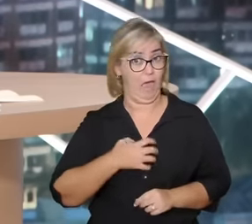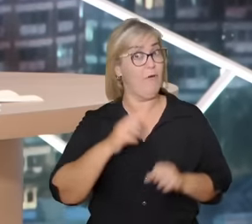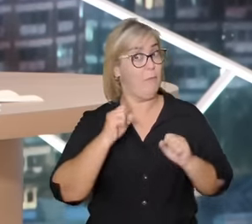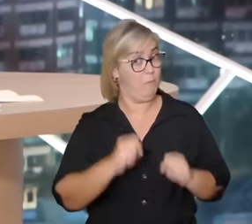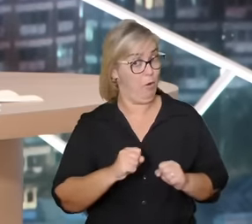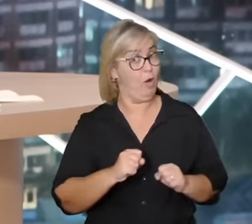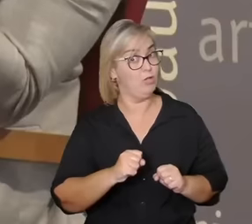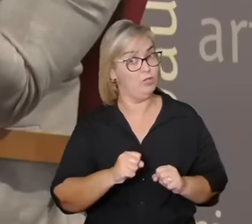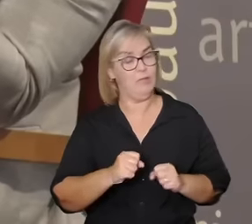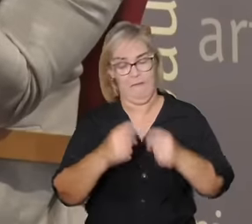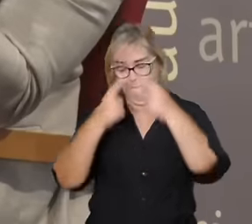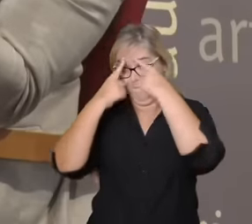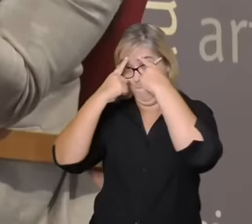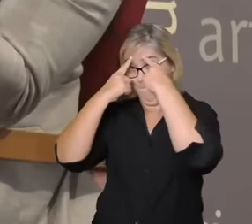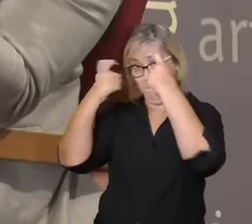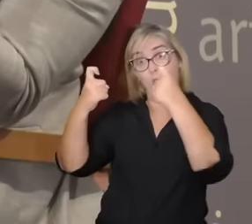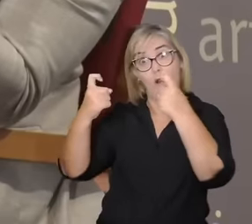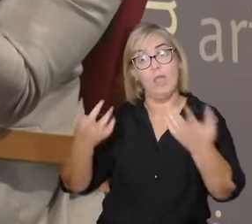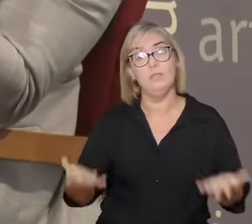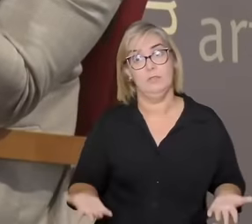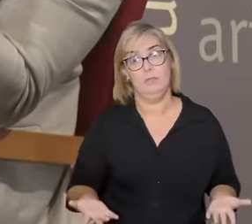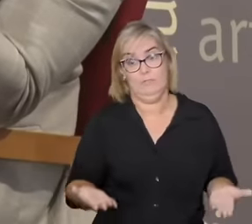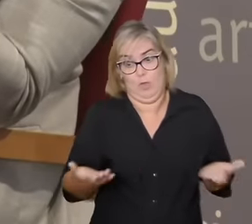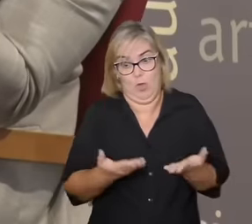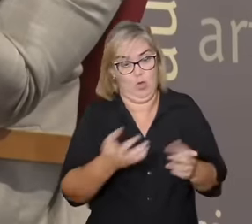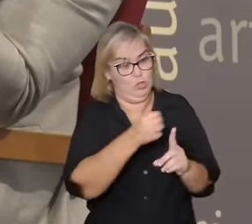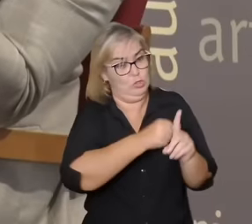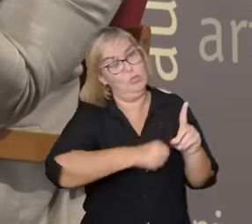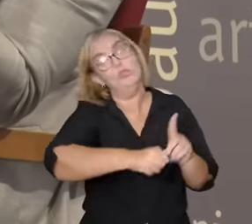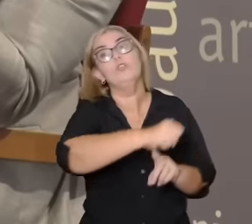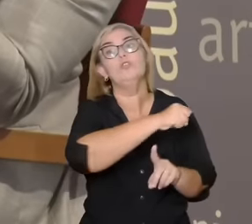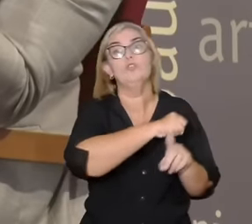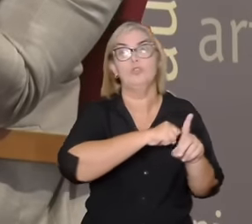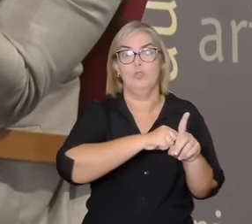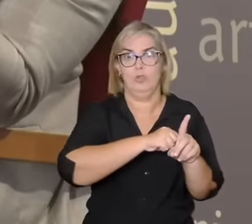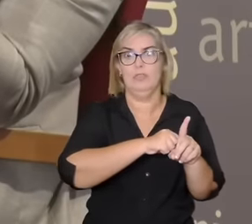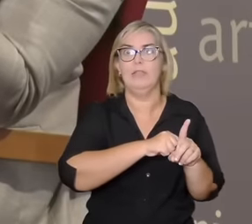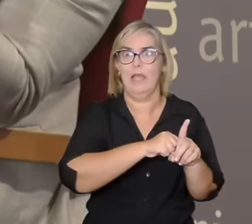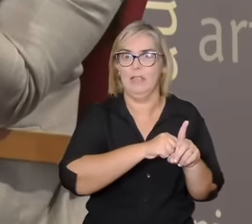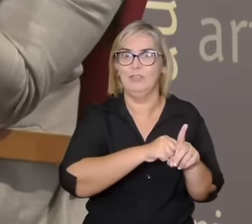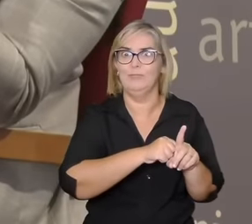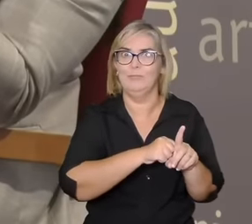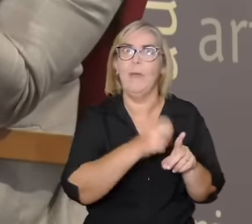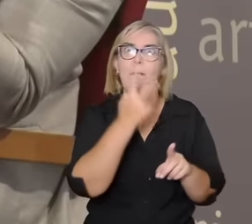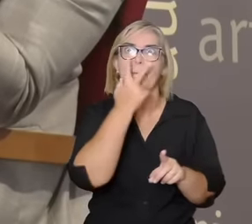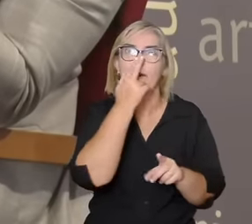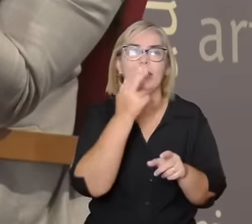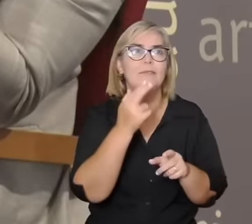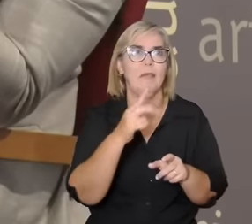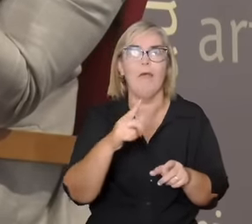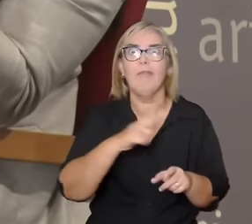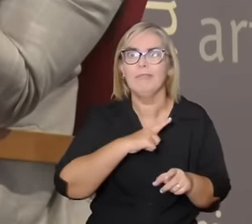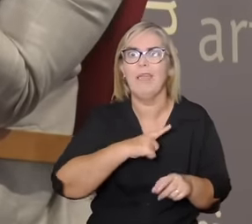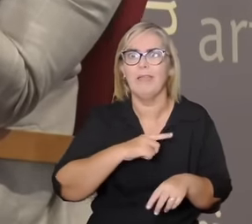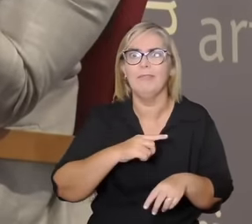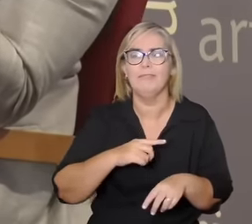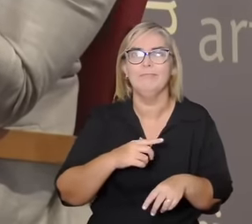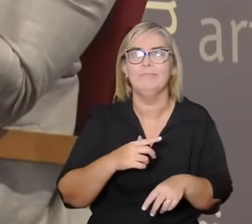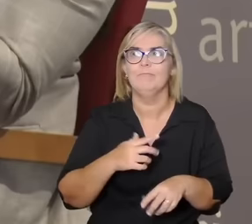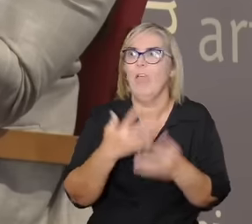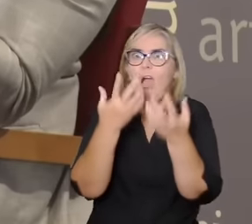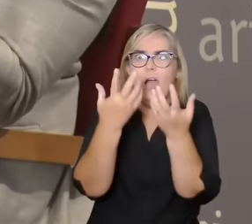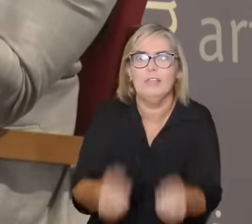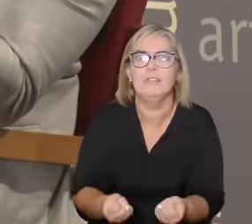nós vivemos numa sociedade em que somos adictos de violência muitas vezes o